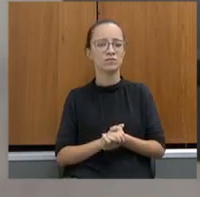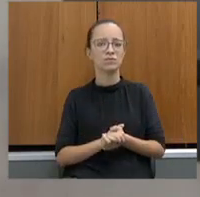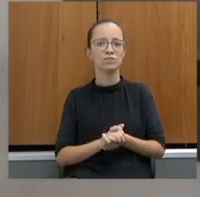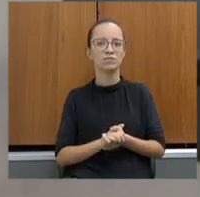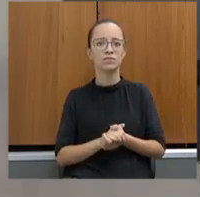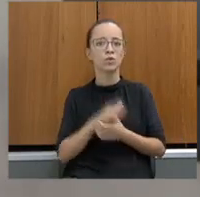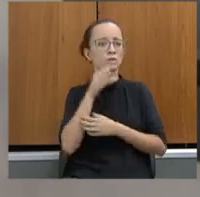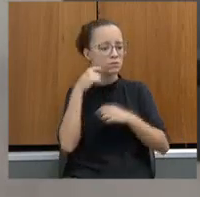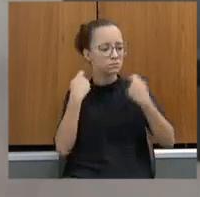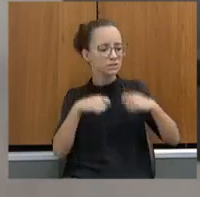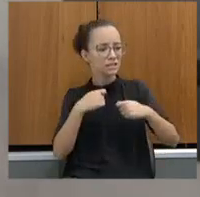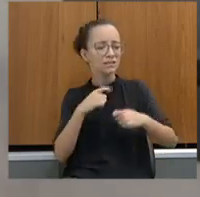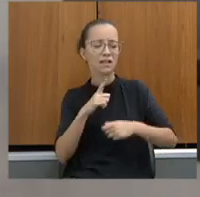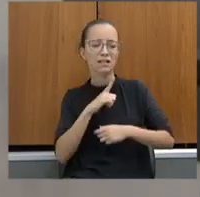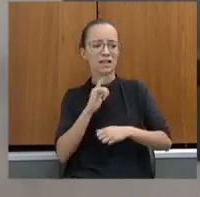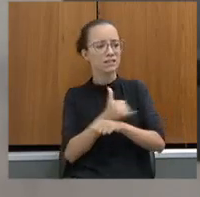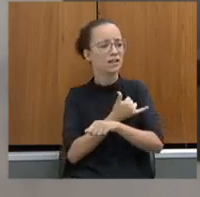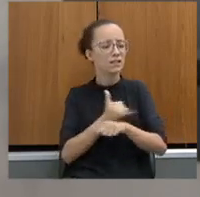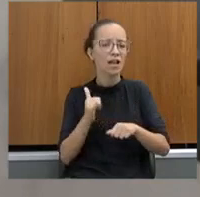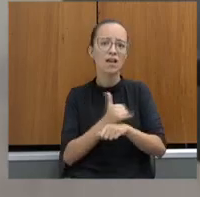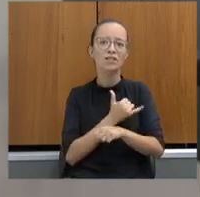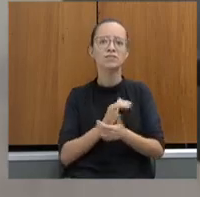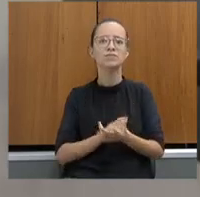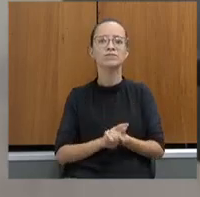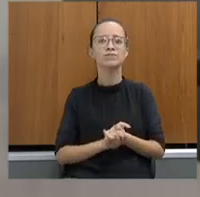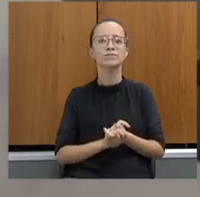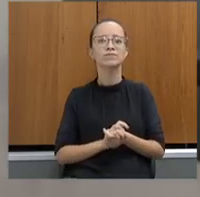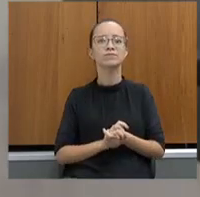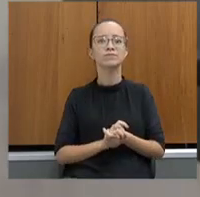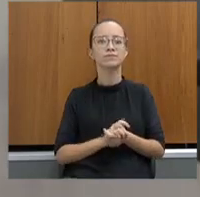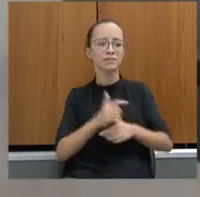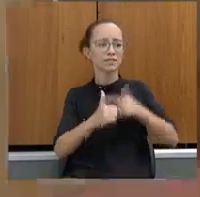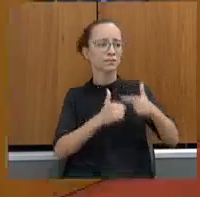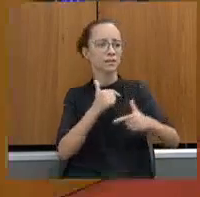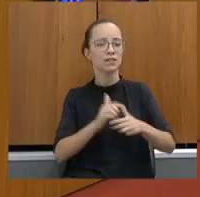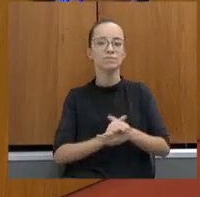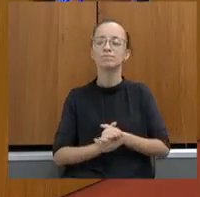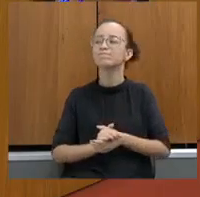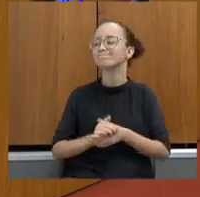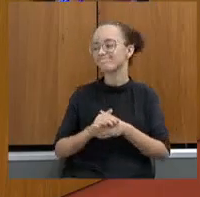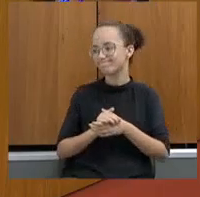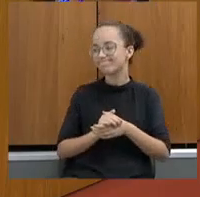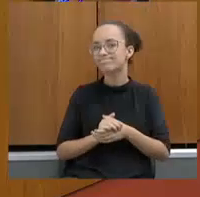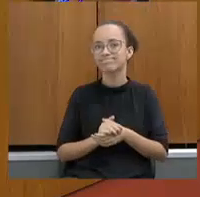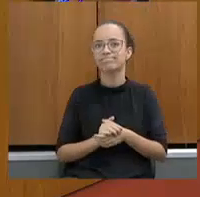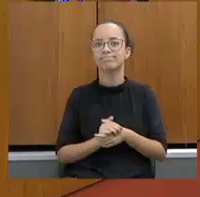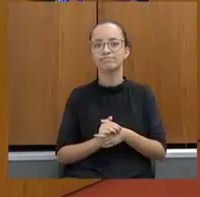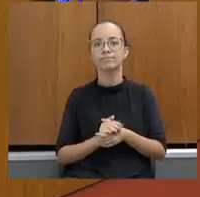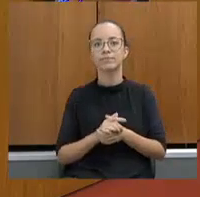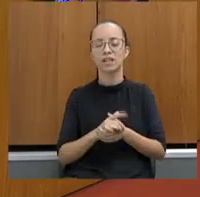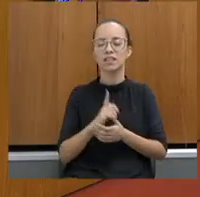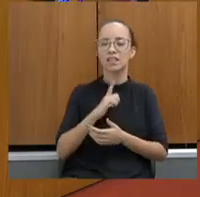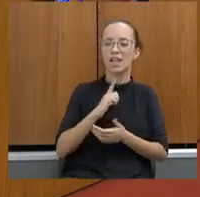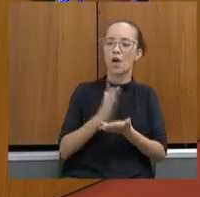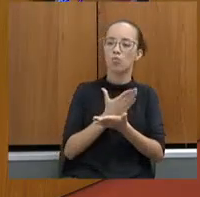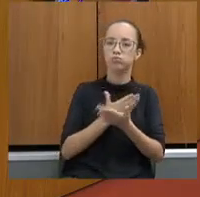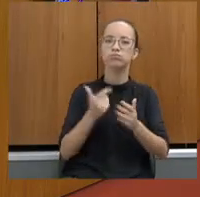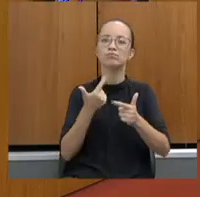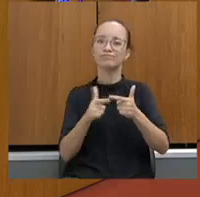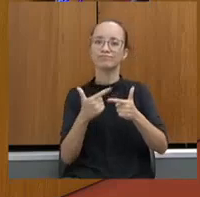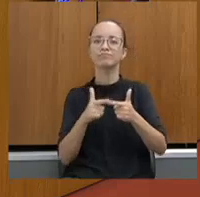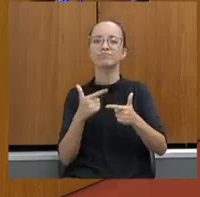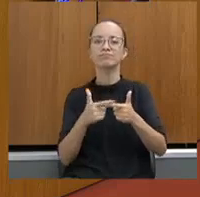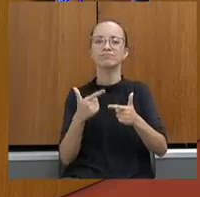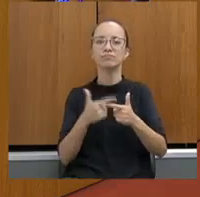Ele precisa ter condições de... Eu tenho realmente... Trabalhar. Eu tenho tido alguns problemas nessa área